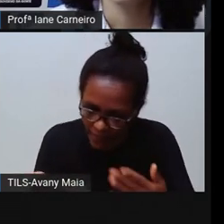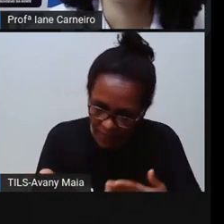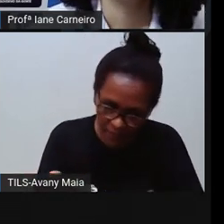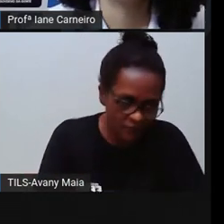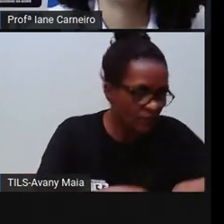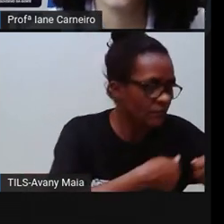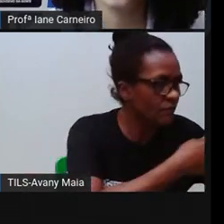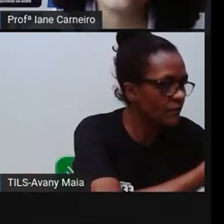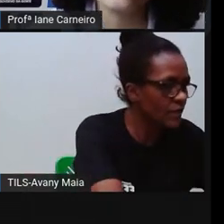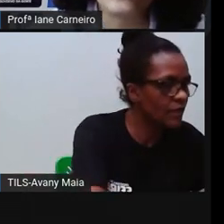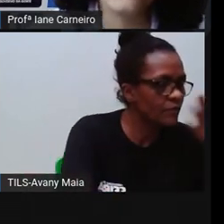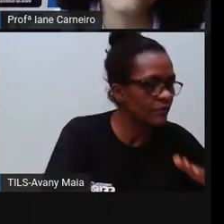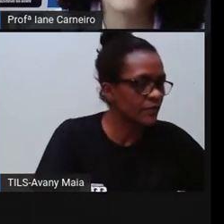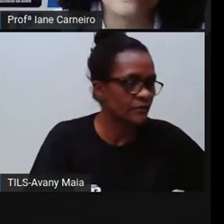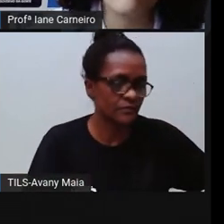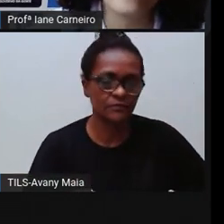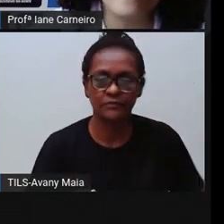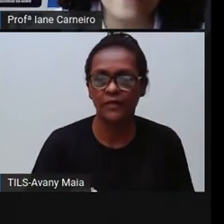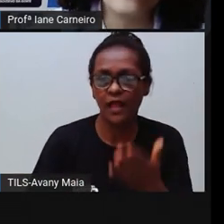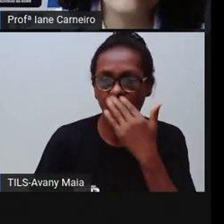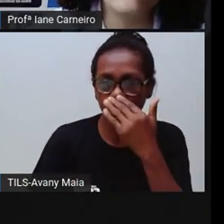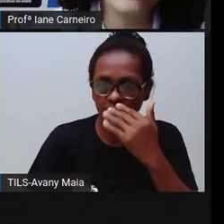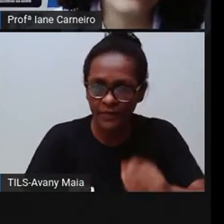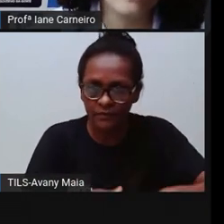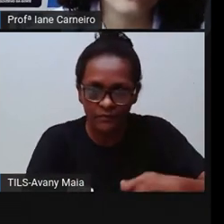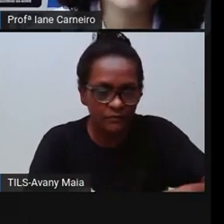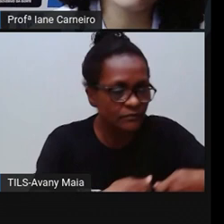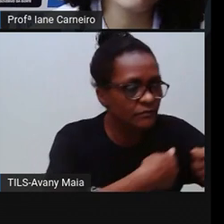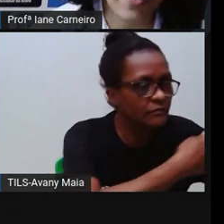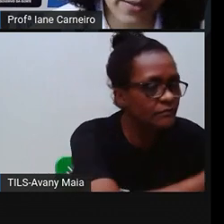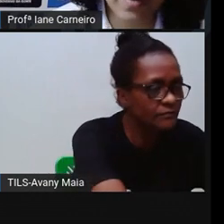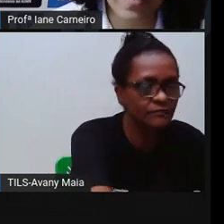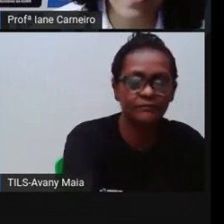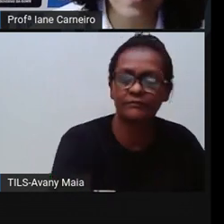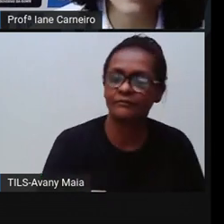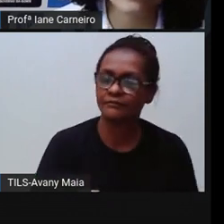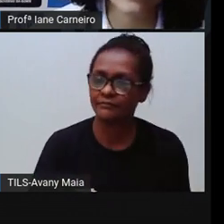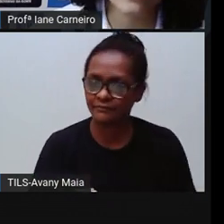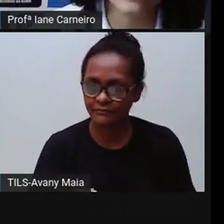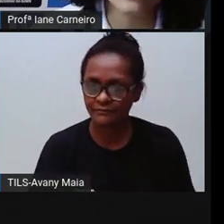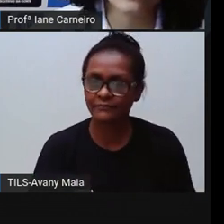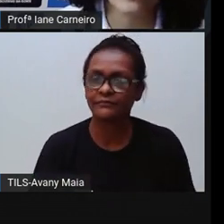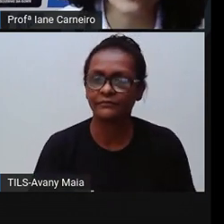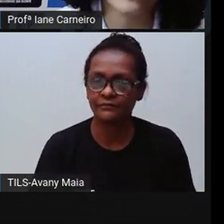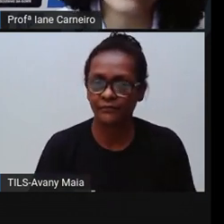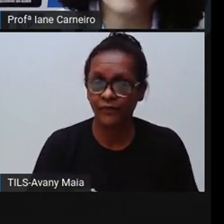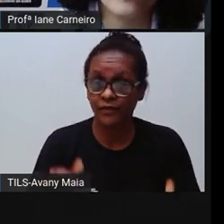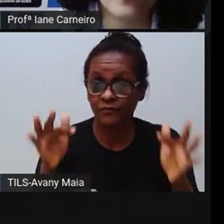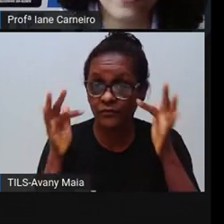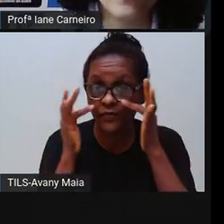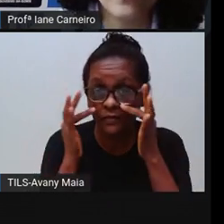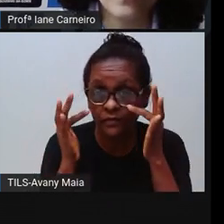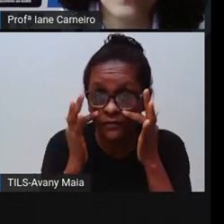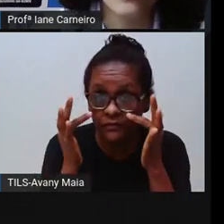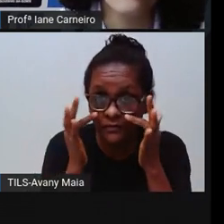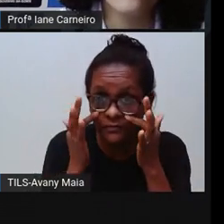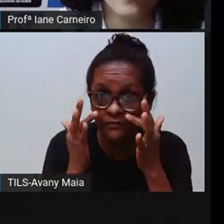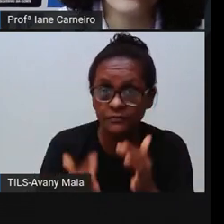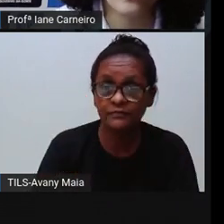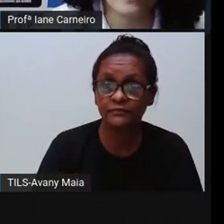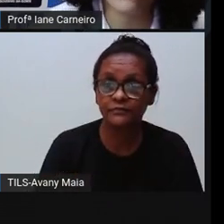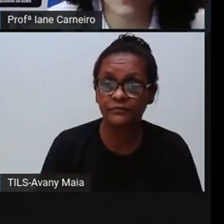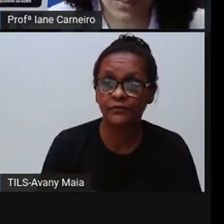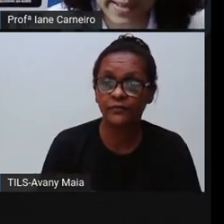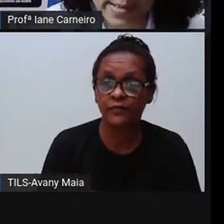Então, ó, os adultos devem garantir esses direitos às crianças. Ó, quais são os direitos? O